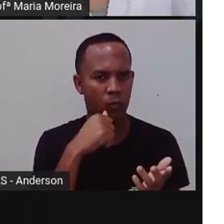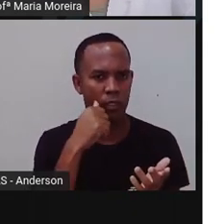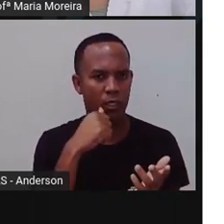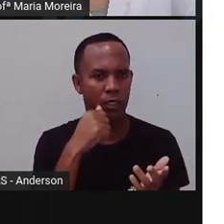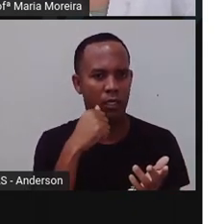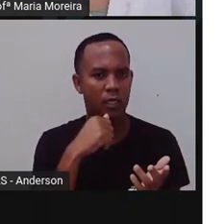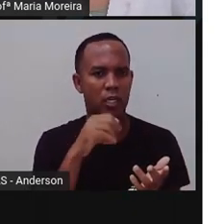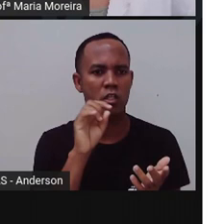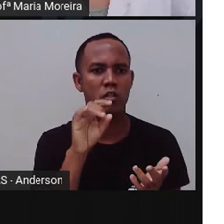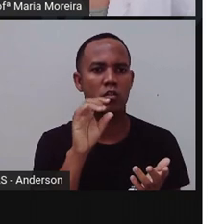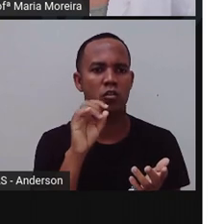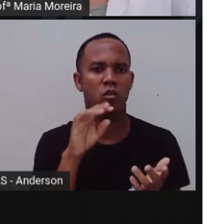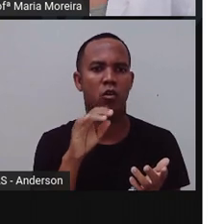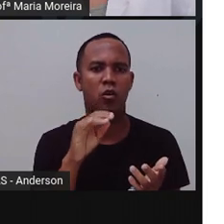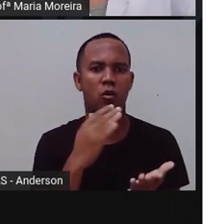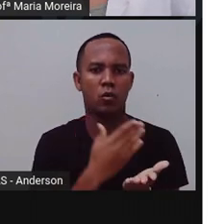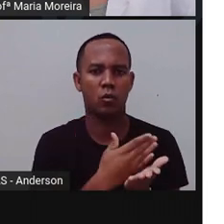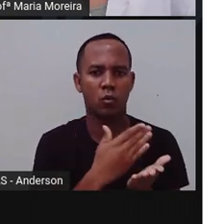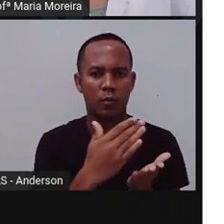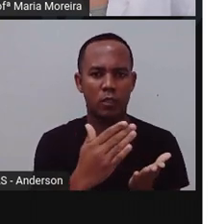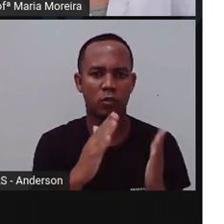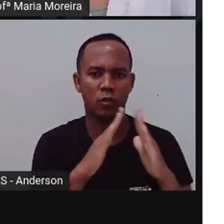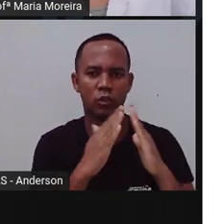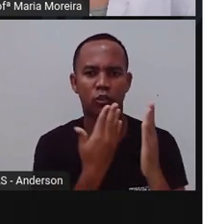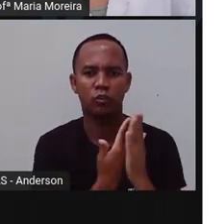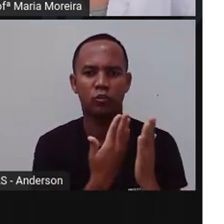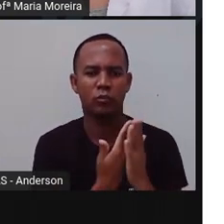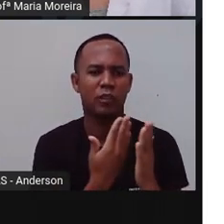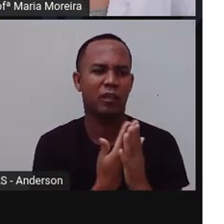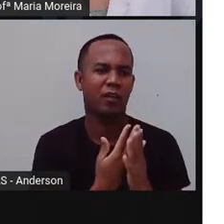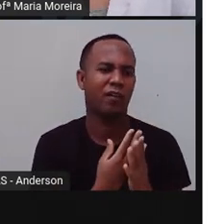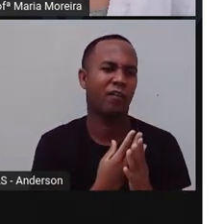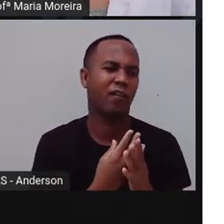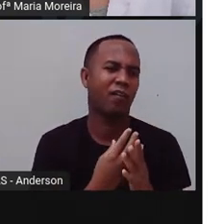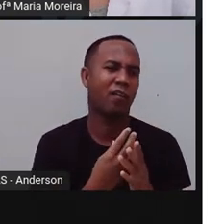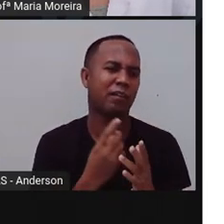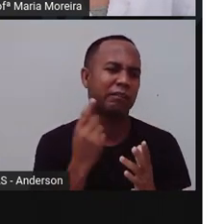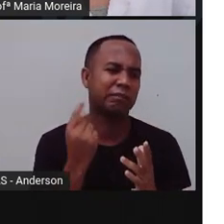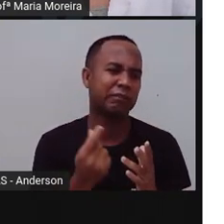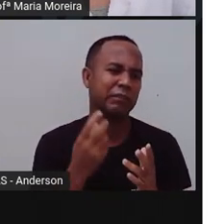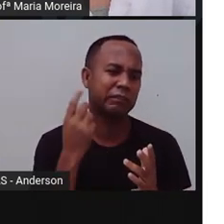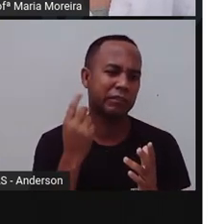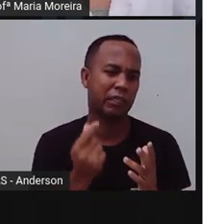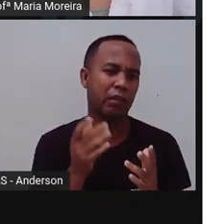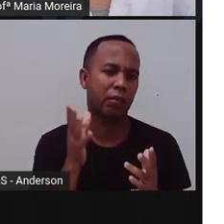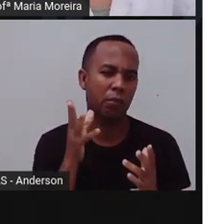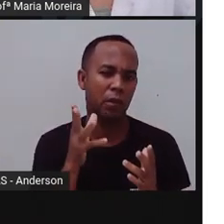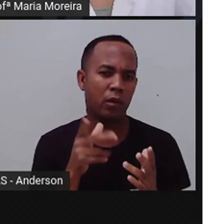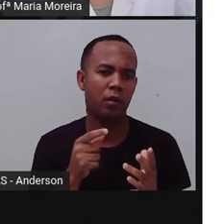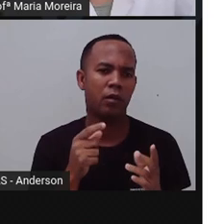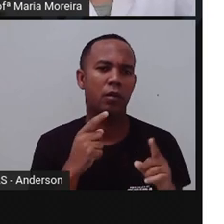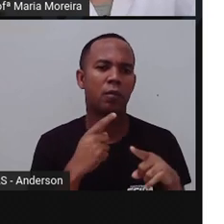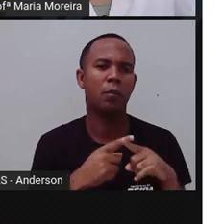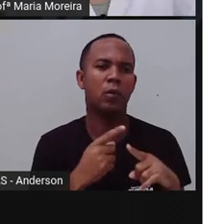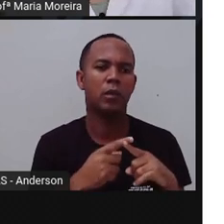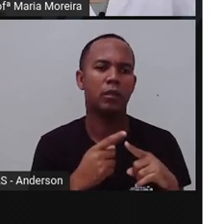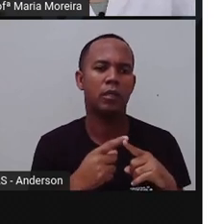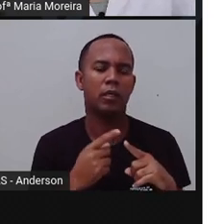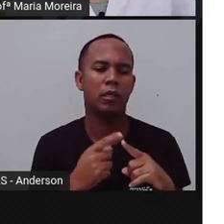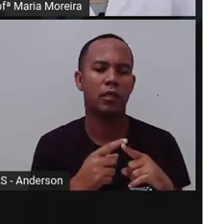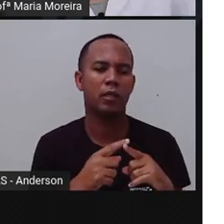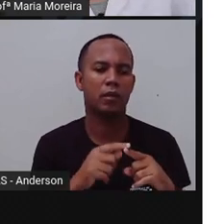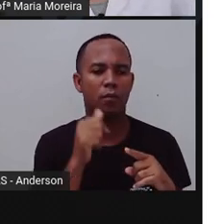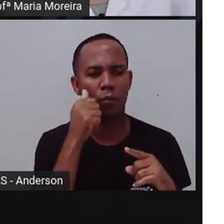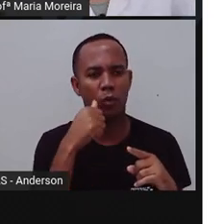puderam ir às escolas muitos séculos depois, né? Porque elas eram criadas para serem mães e